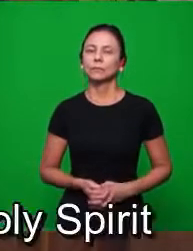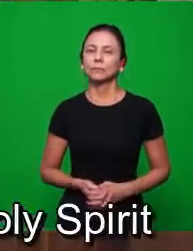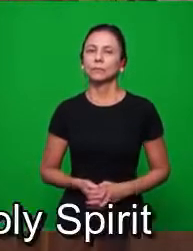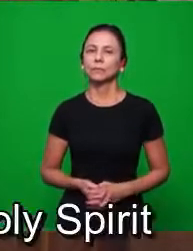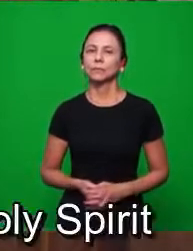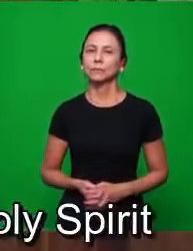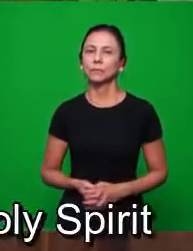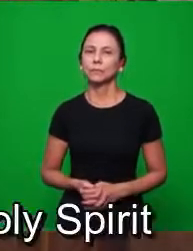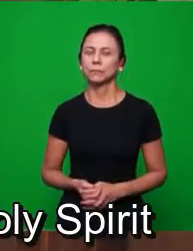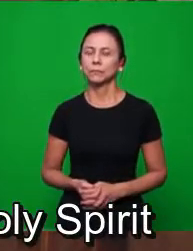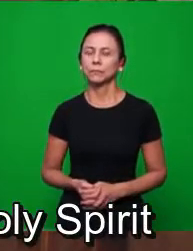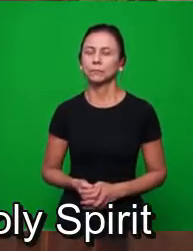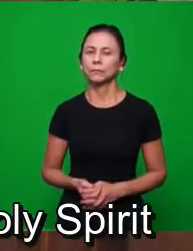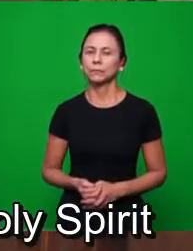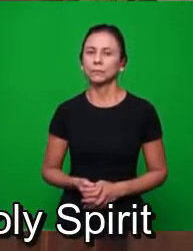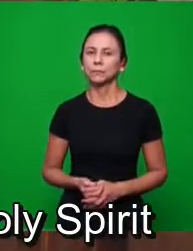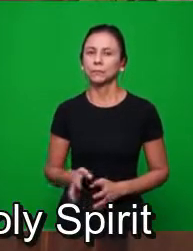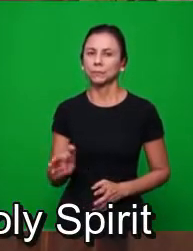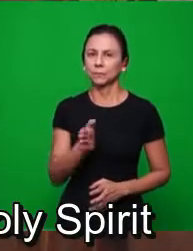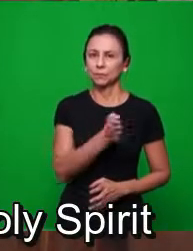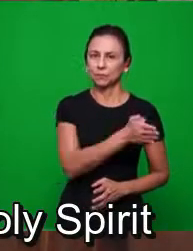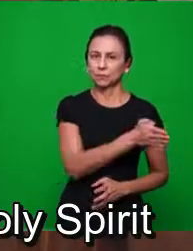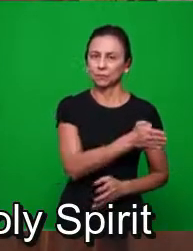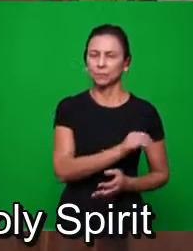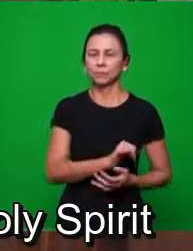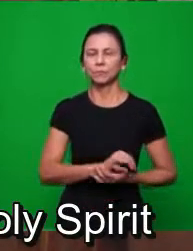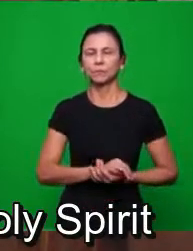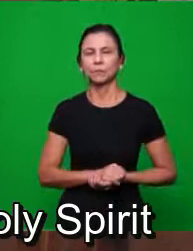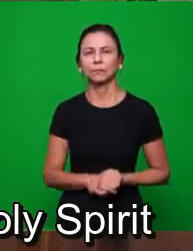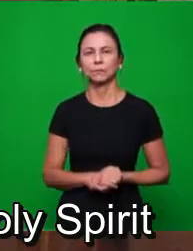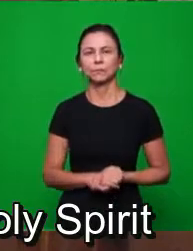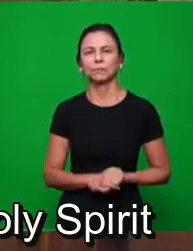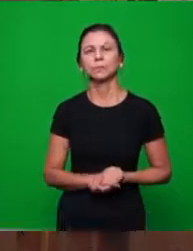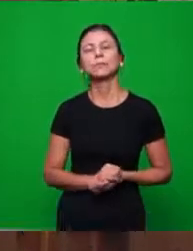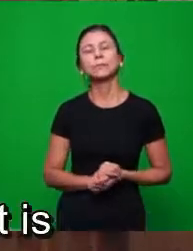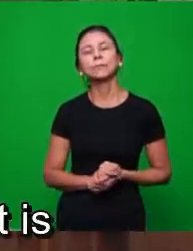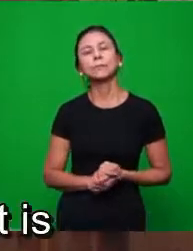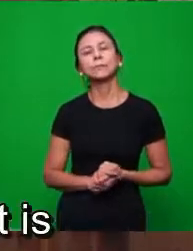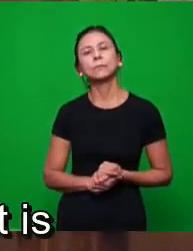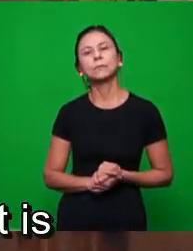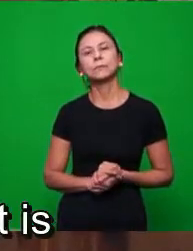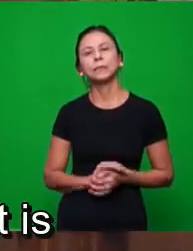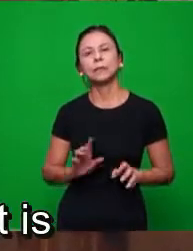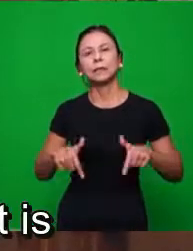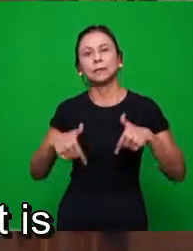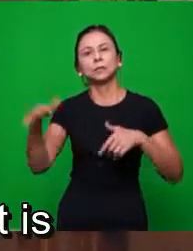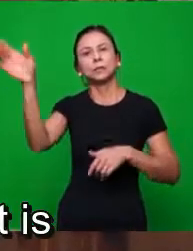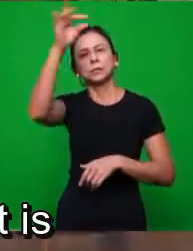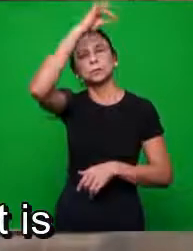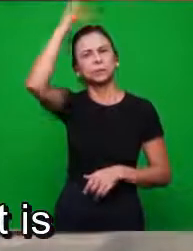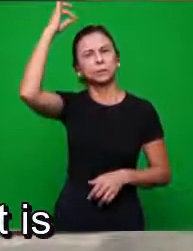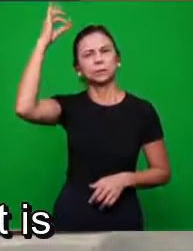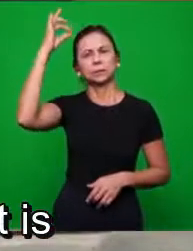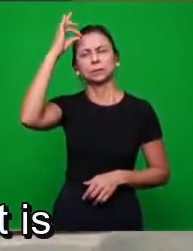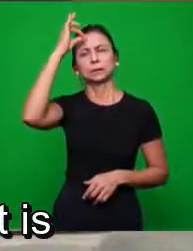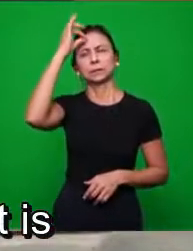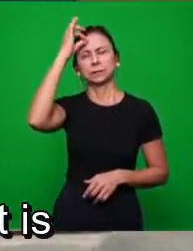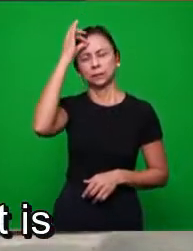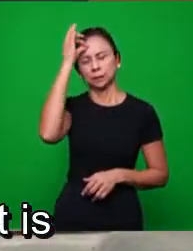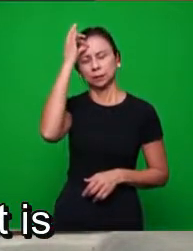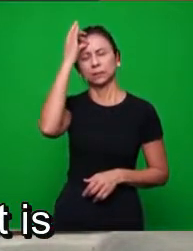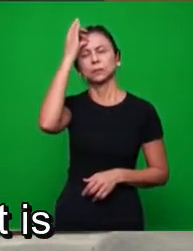Qual foi a ênfase da operação do Espírito Santo naquele período da